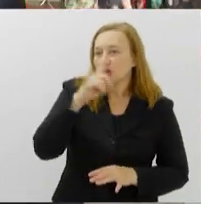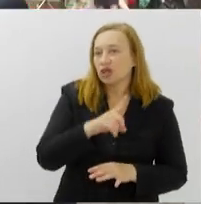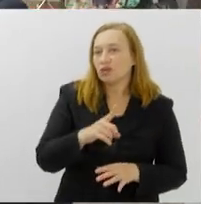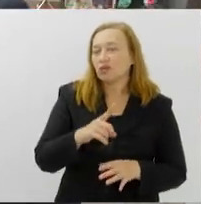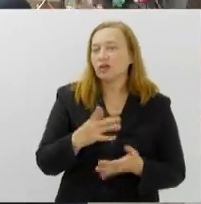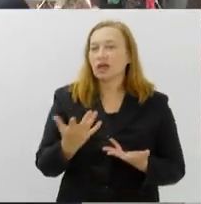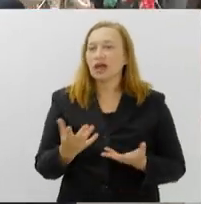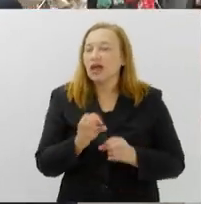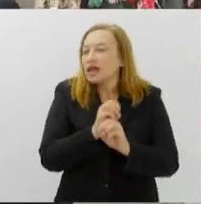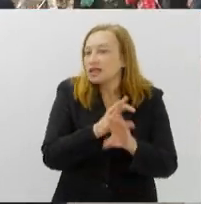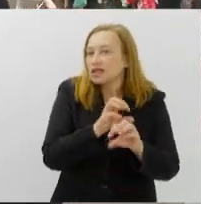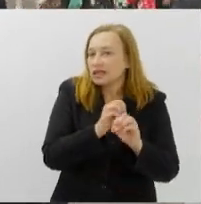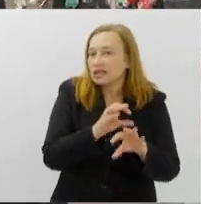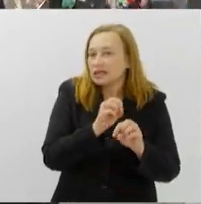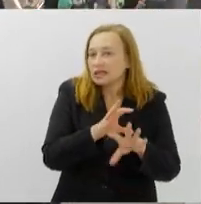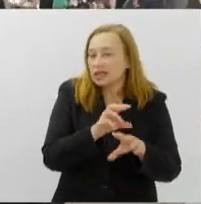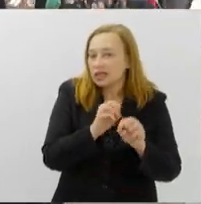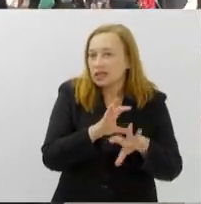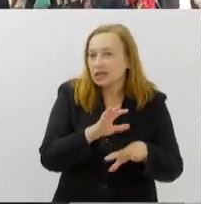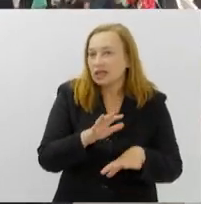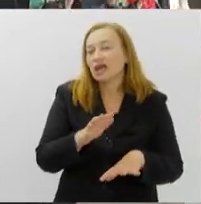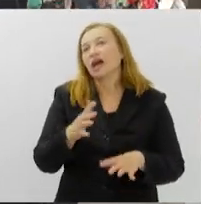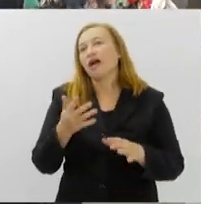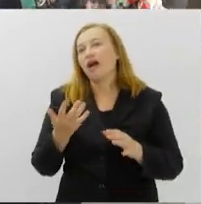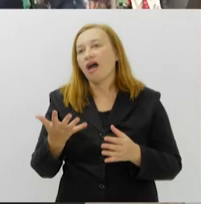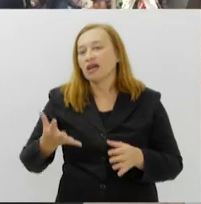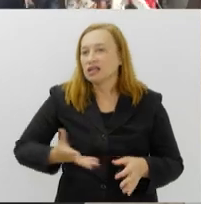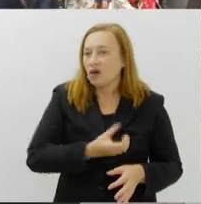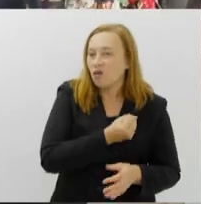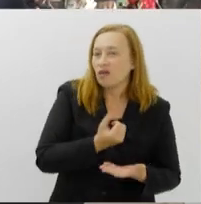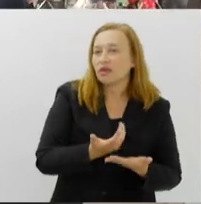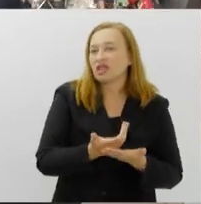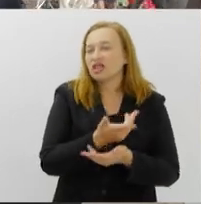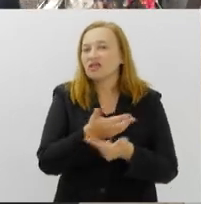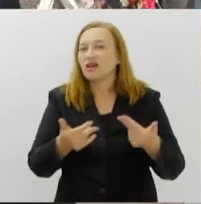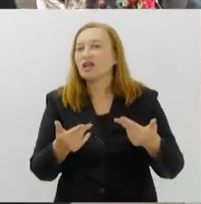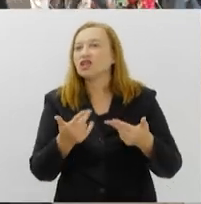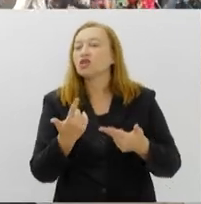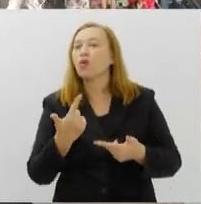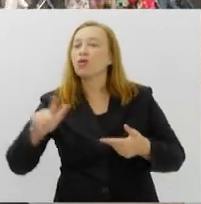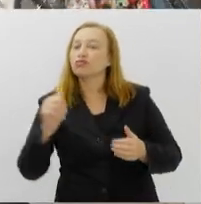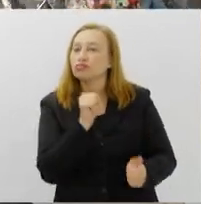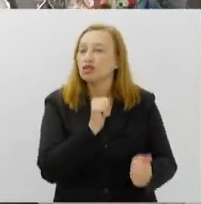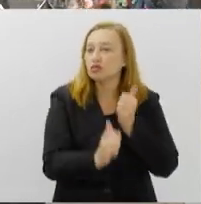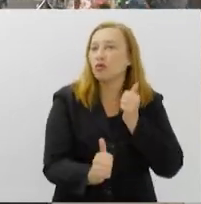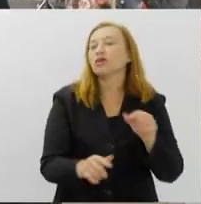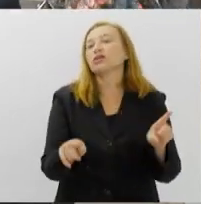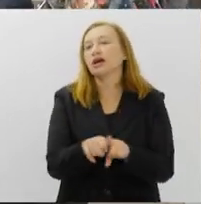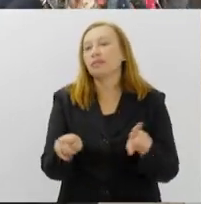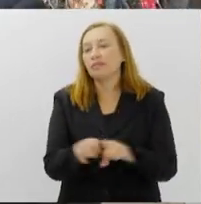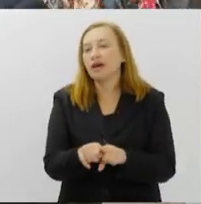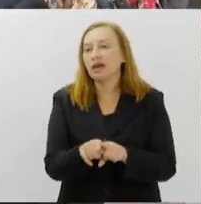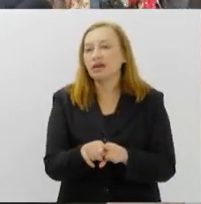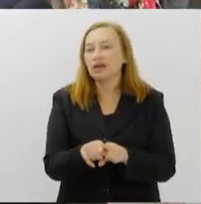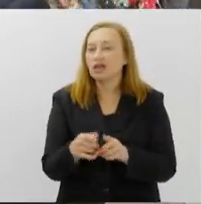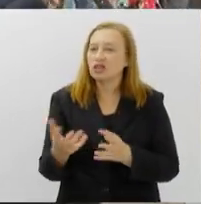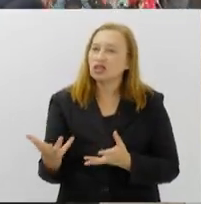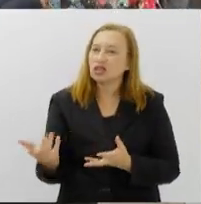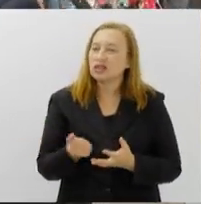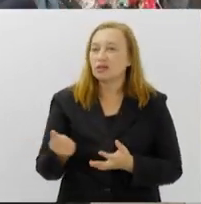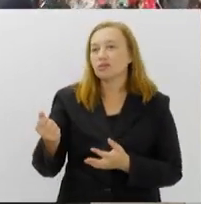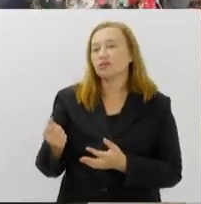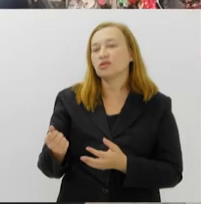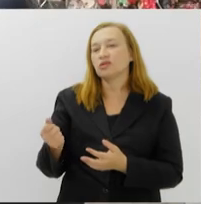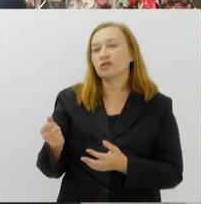fazem parceria com o Corpo de Bombeiros também, aula de salvamento. Então, a gente fomenta muito isso, pegando um pouco o que a gente recebe dos associados,